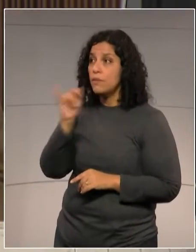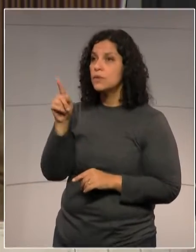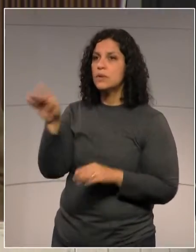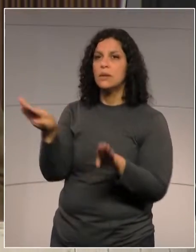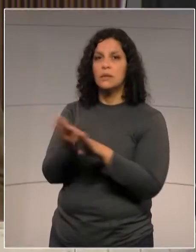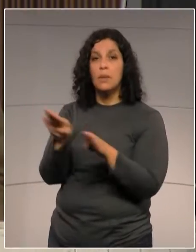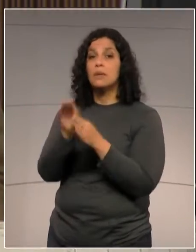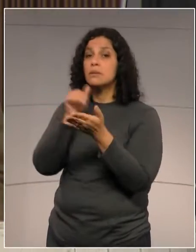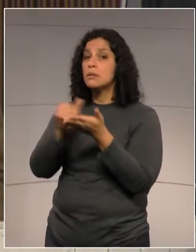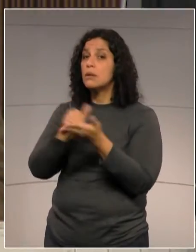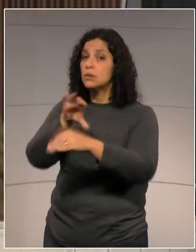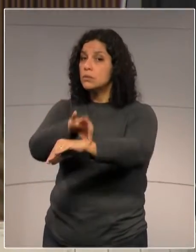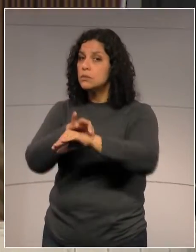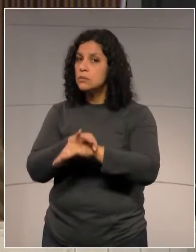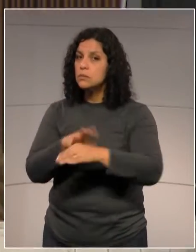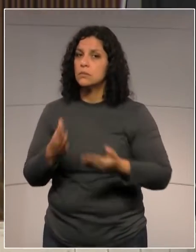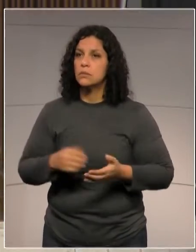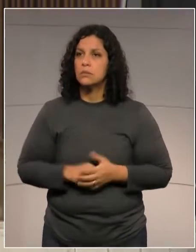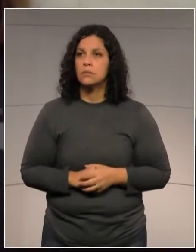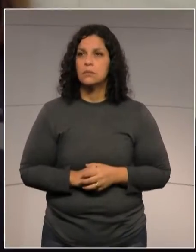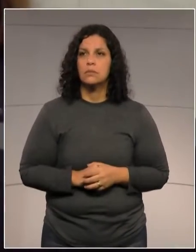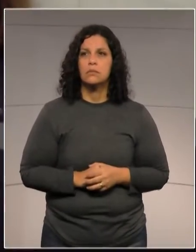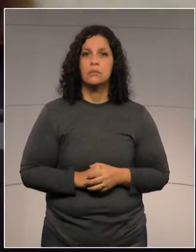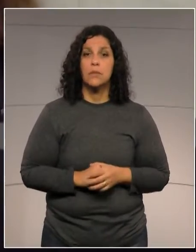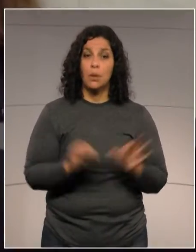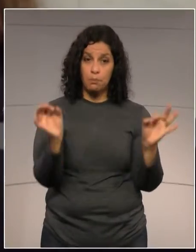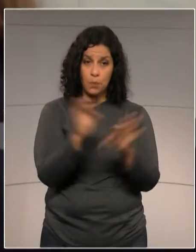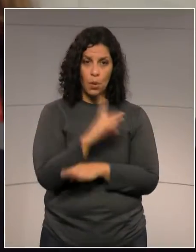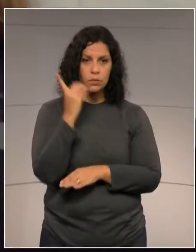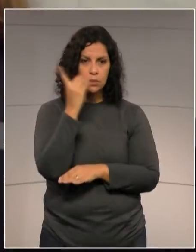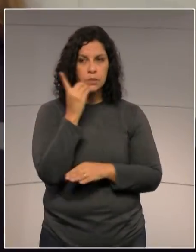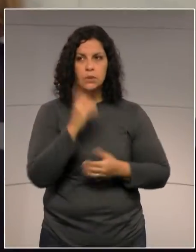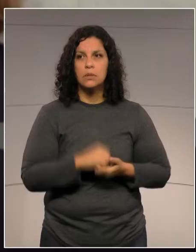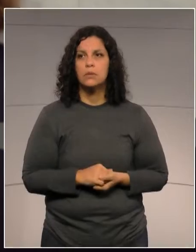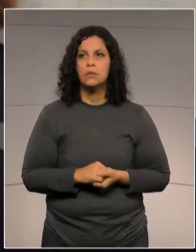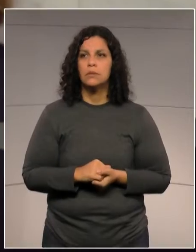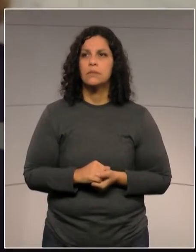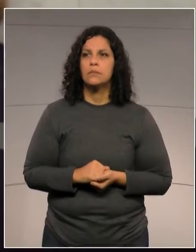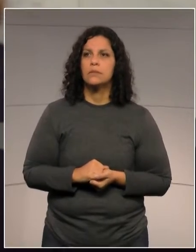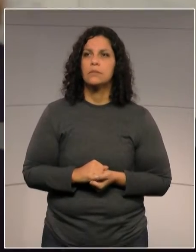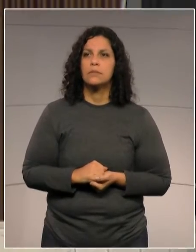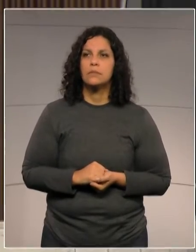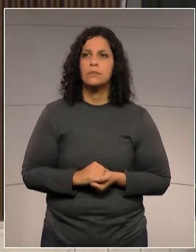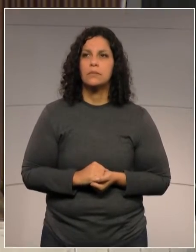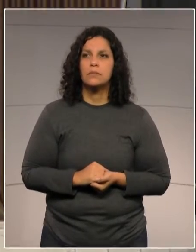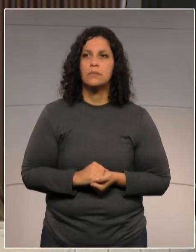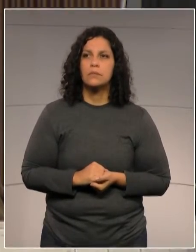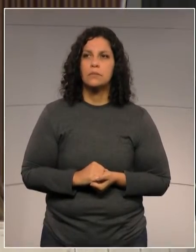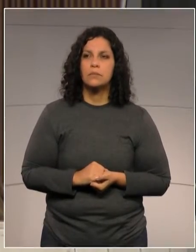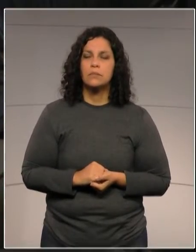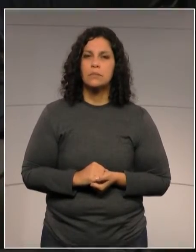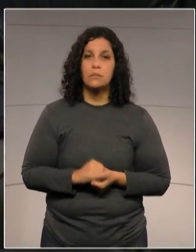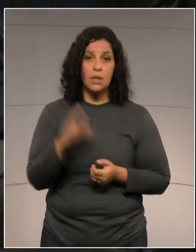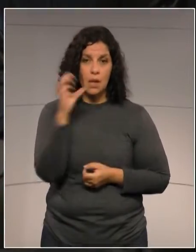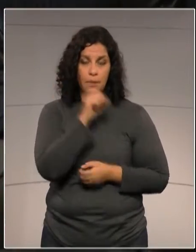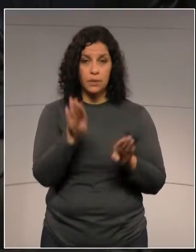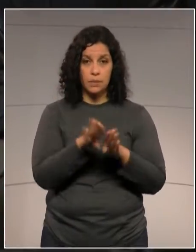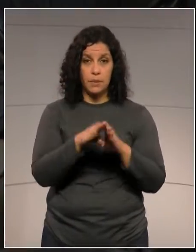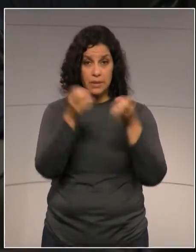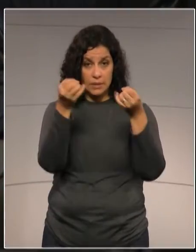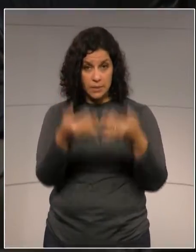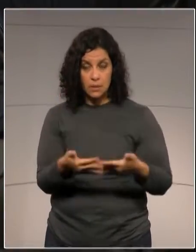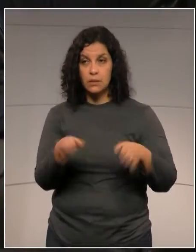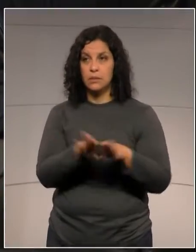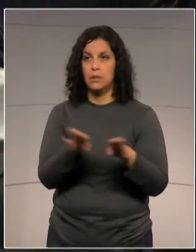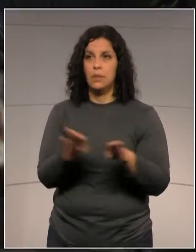nosso secretário de segurança. Para concluir, deputado. Rapidamente, deputado. Rapidamente, só para esclarecer. Em primeiro